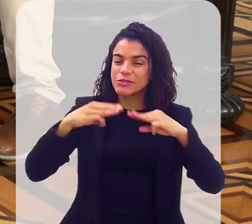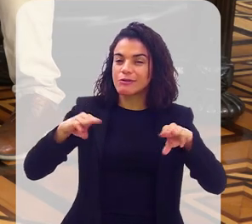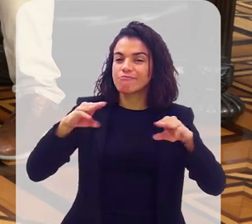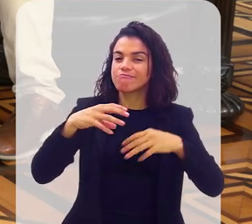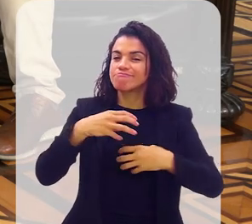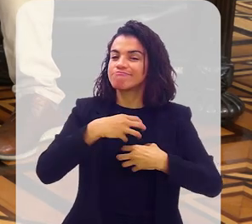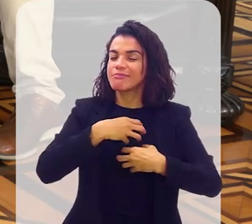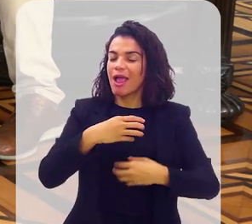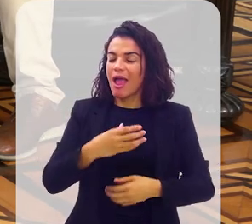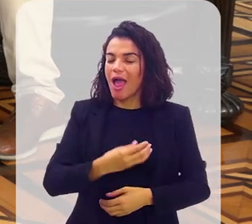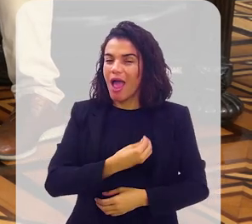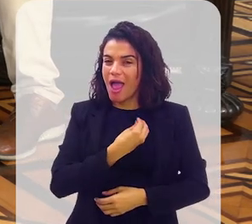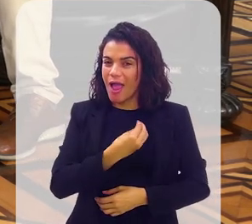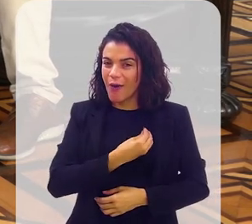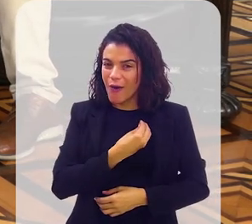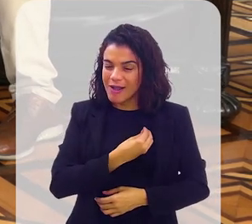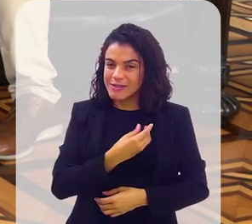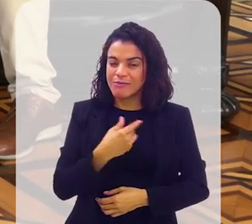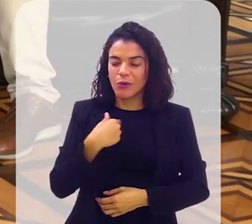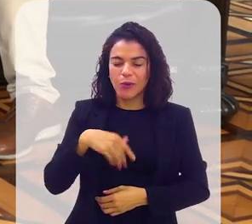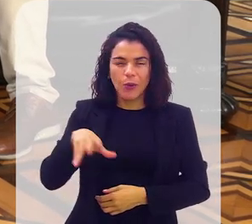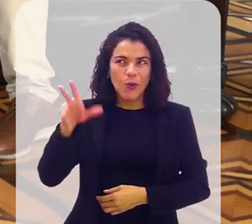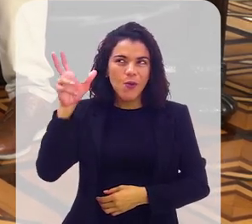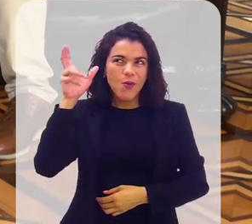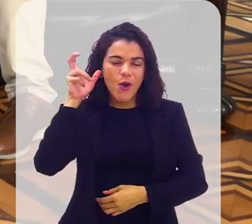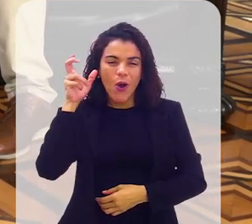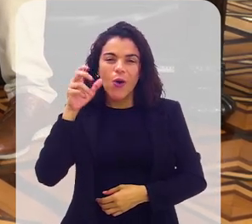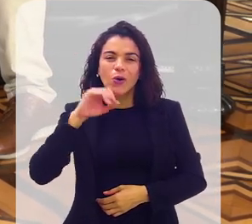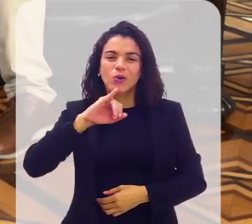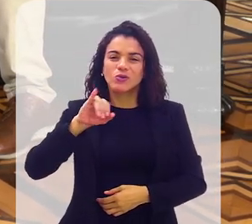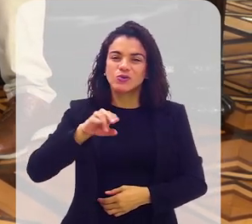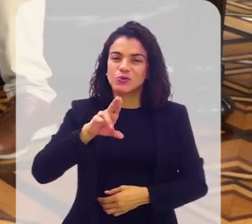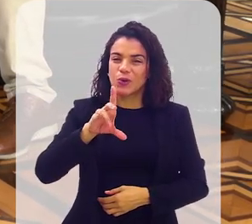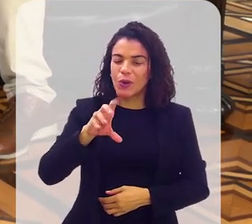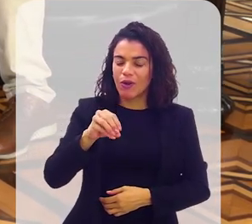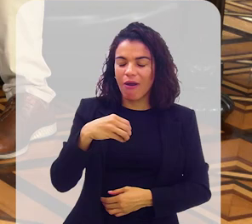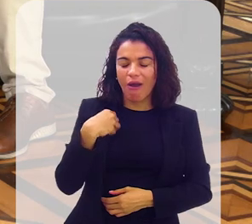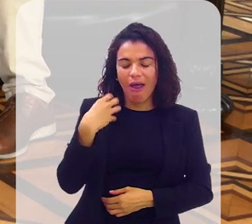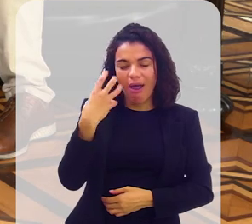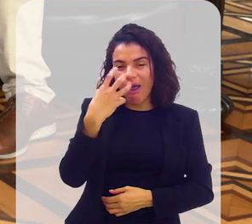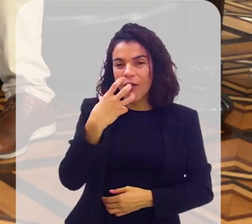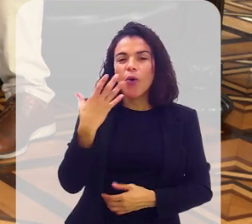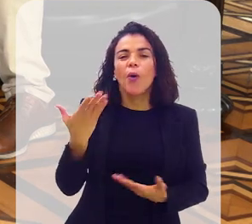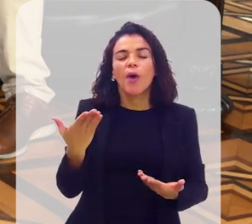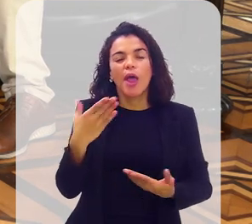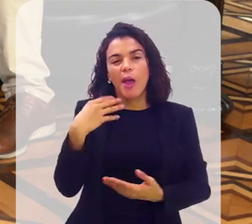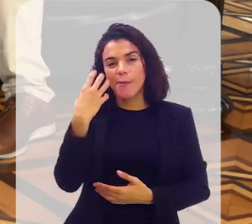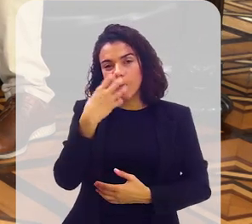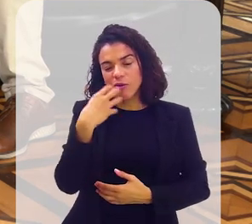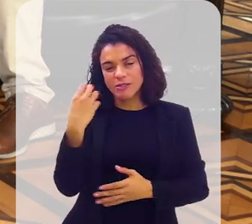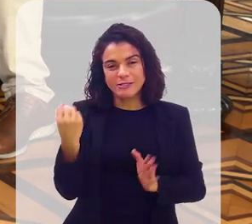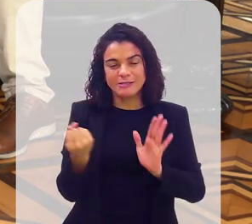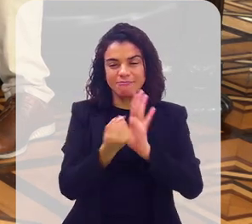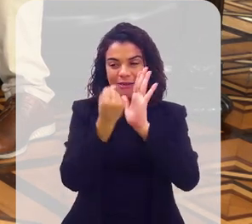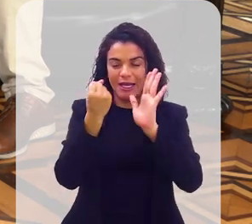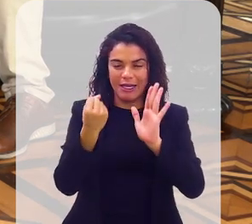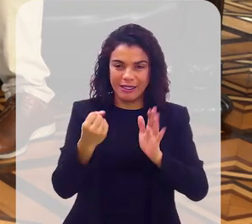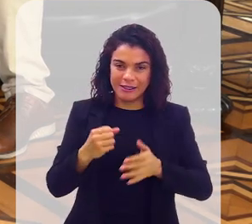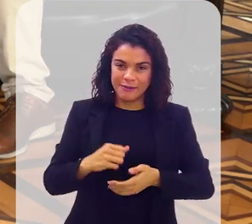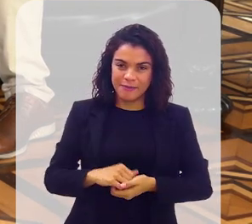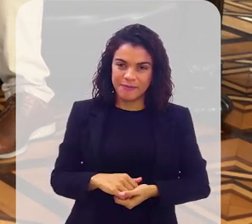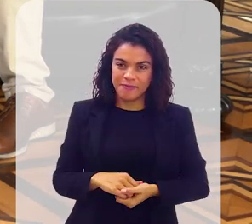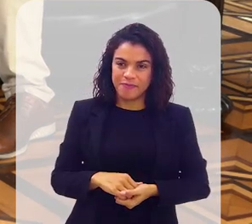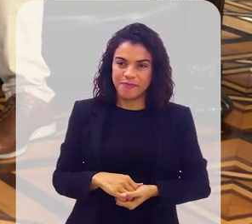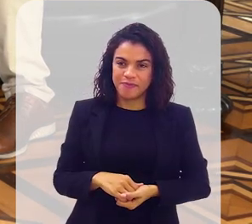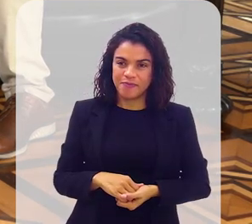toca a sua alma. Júlio, quando eu ouço essa música eu fico encantada. Qual a música que teria marcado de um ministério desse de